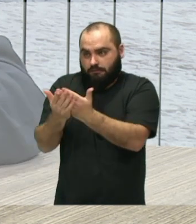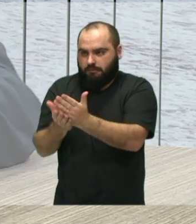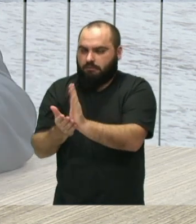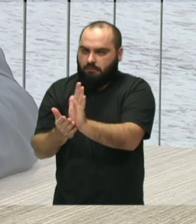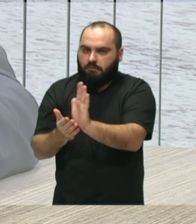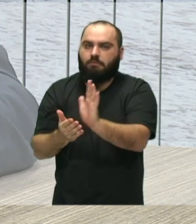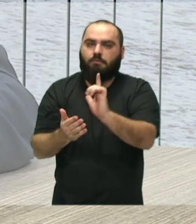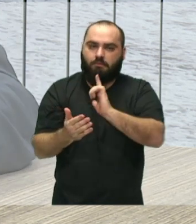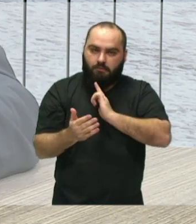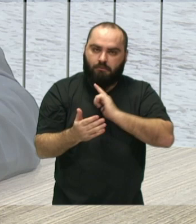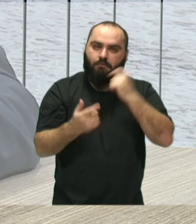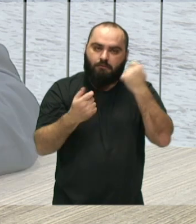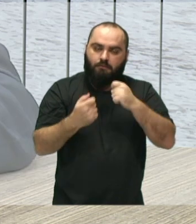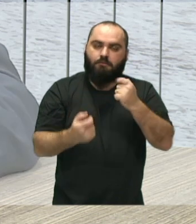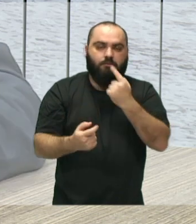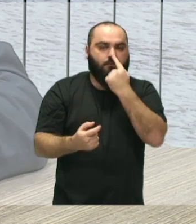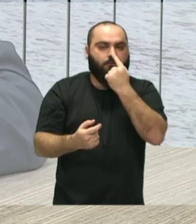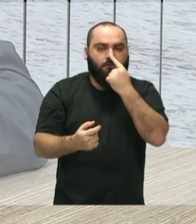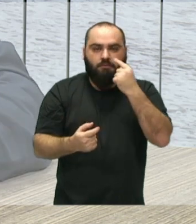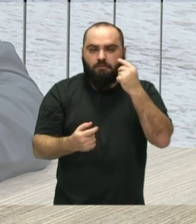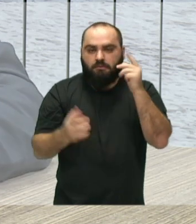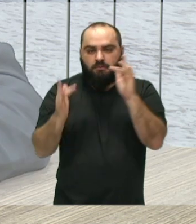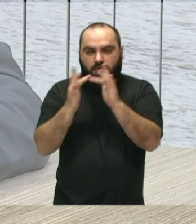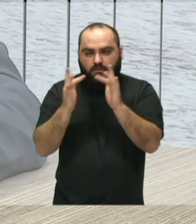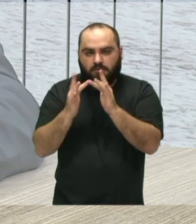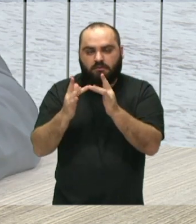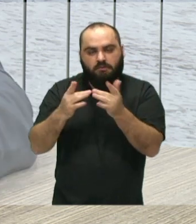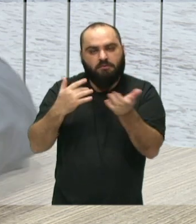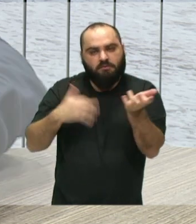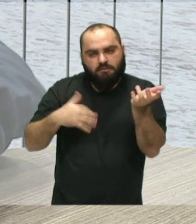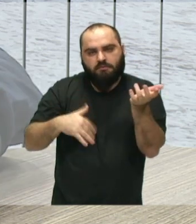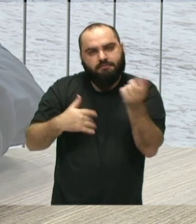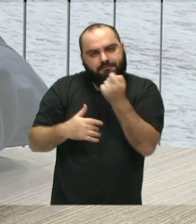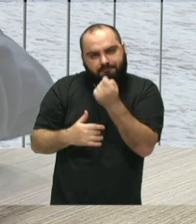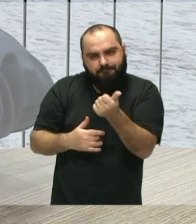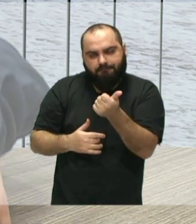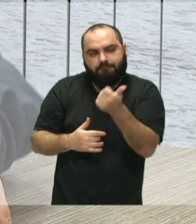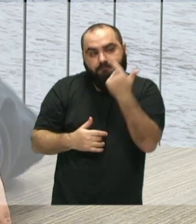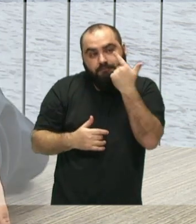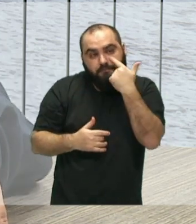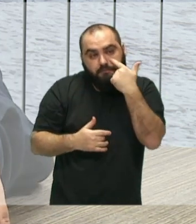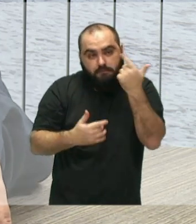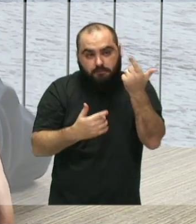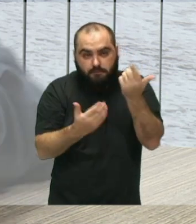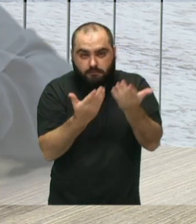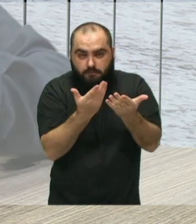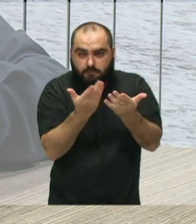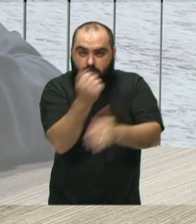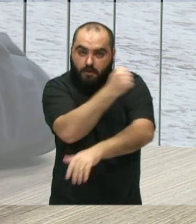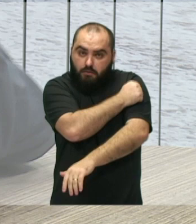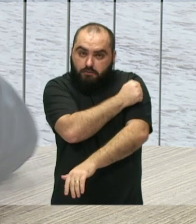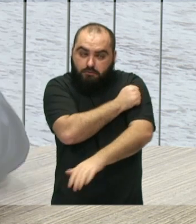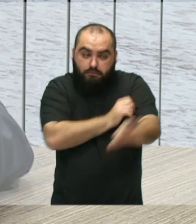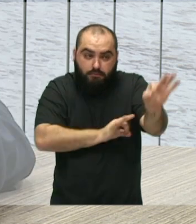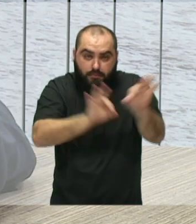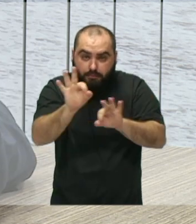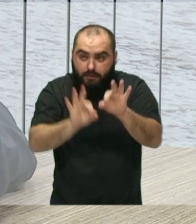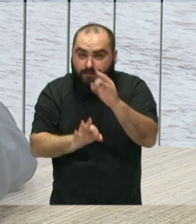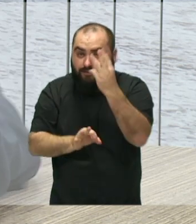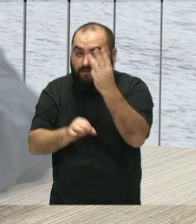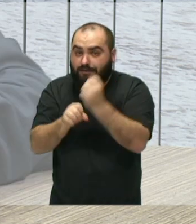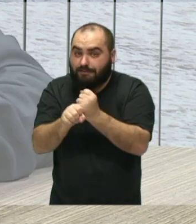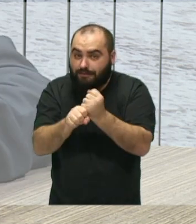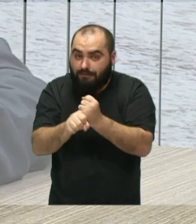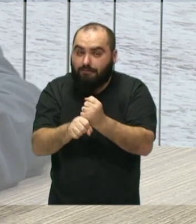tem que ter já alguma intimidade com o seu instrumento, tocar um pouquinho, então a gente pega esse aluno e prepara ele, como você falou, durante esses 3 anos ele vai